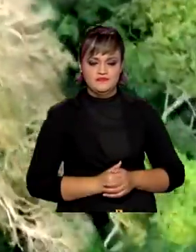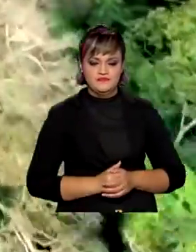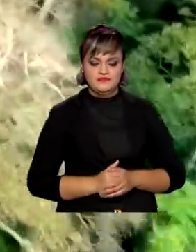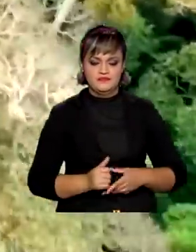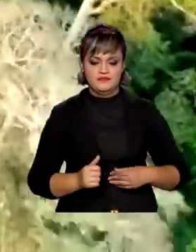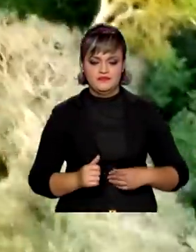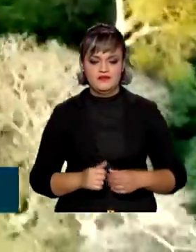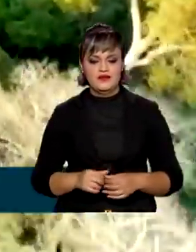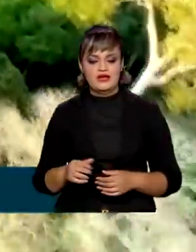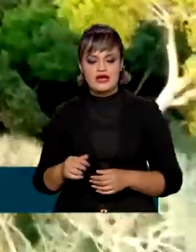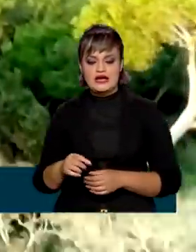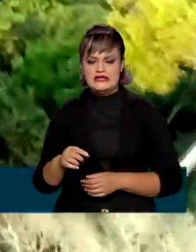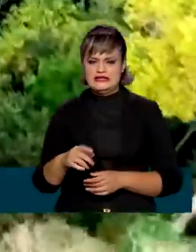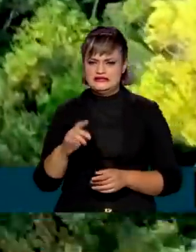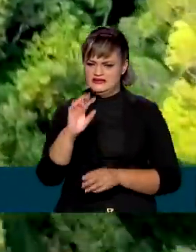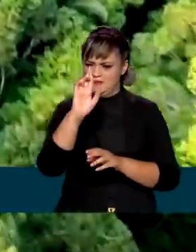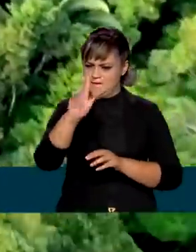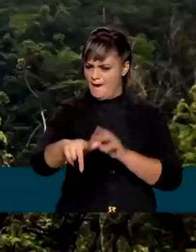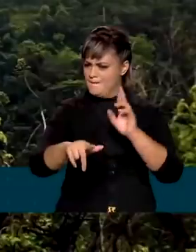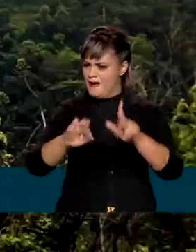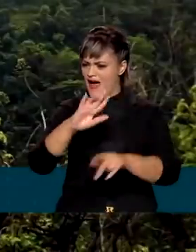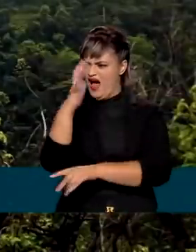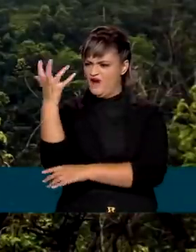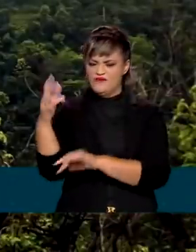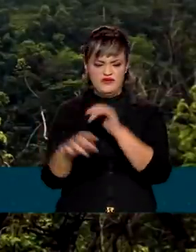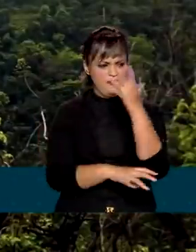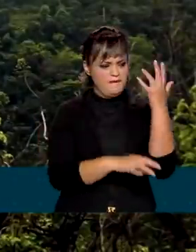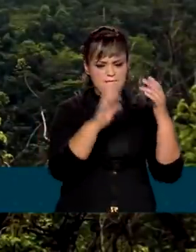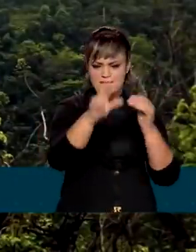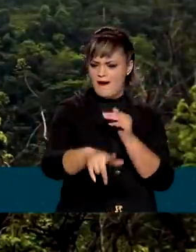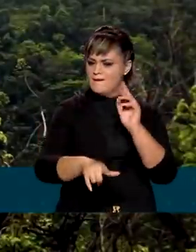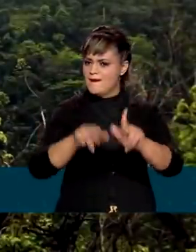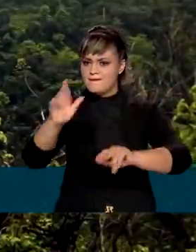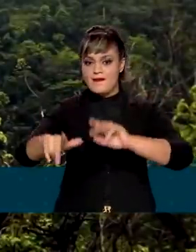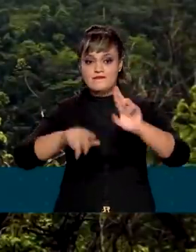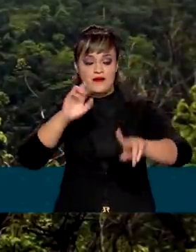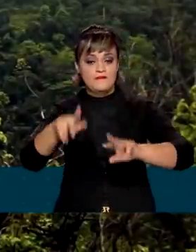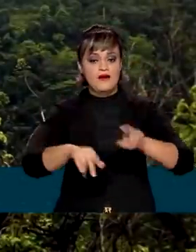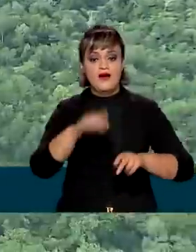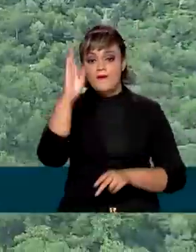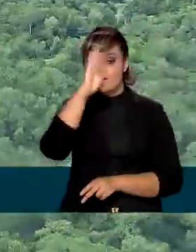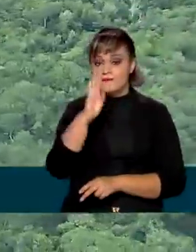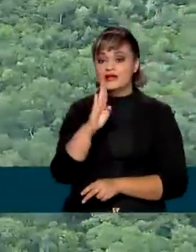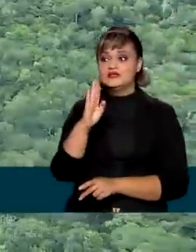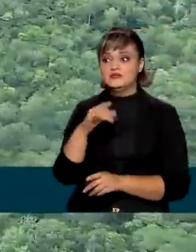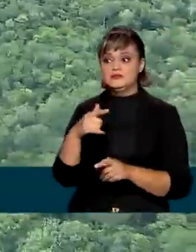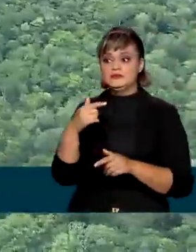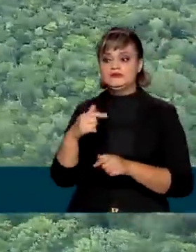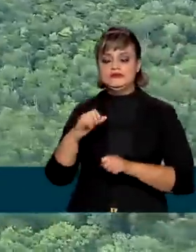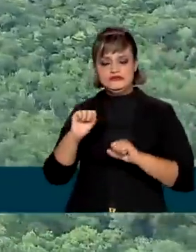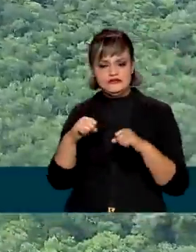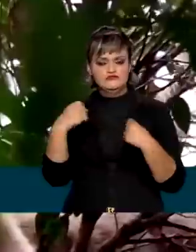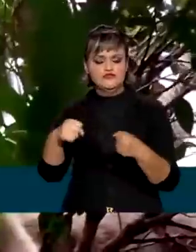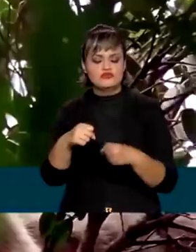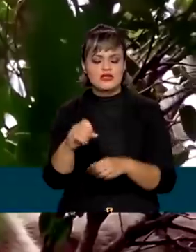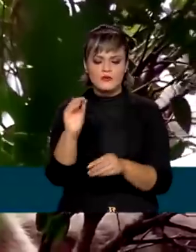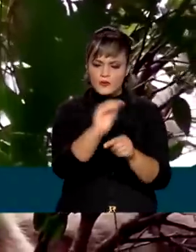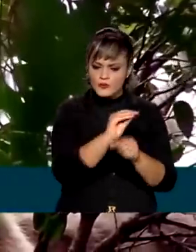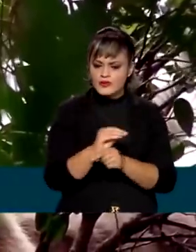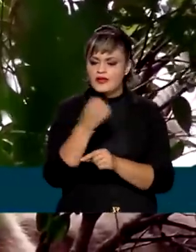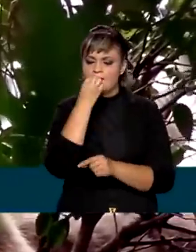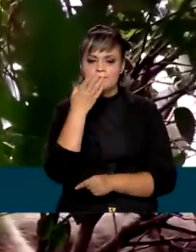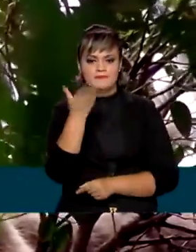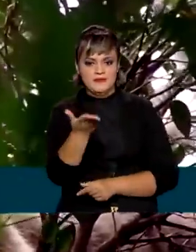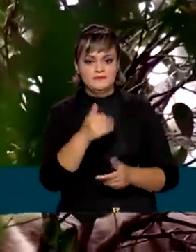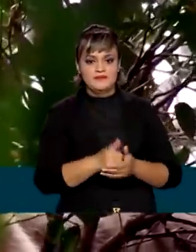Com a maior biodiversidade do planeta, o Brasil tem trabalhado para se tornar a principal potência verde mundial. Entre as